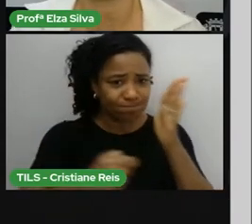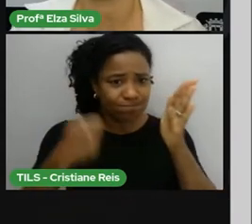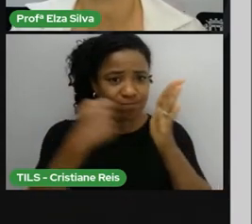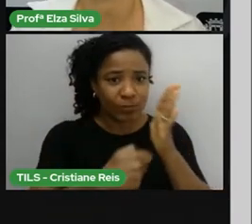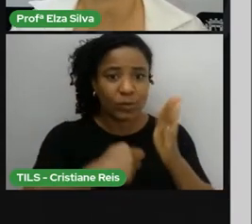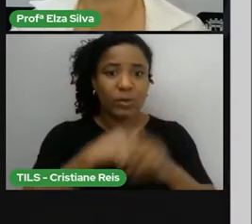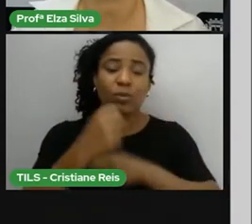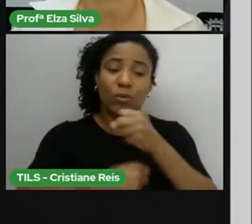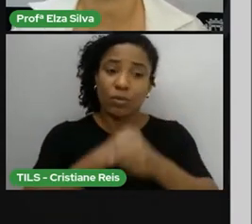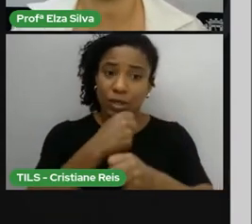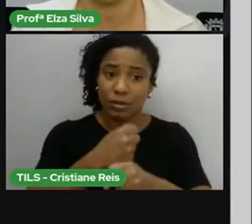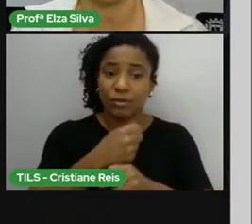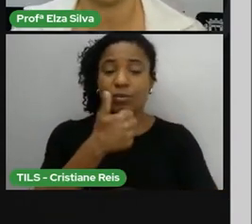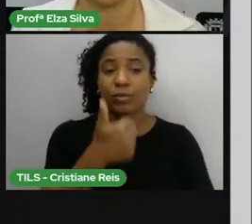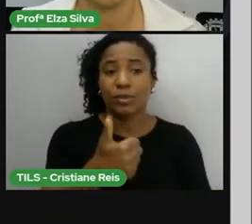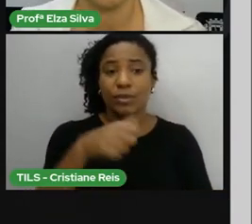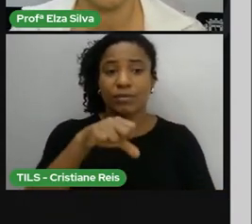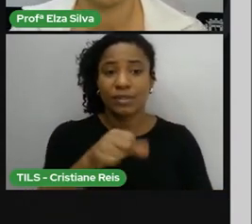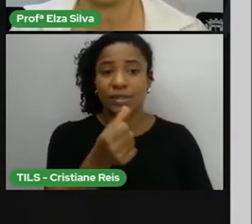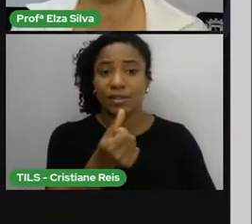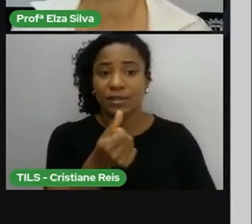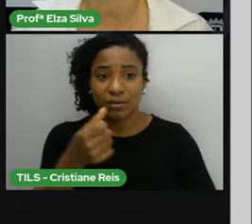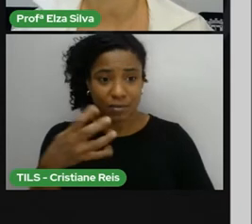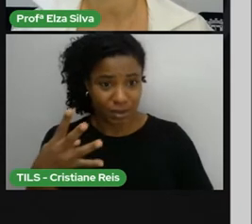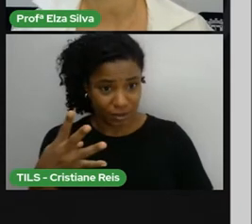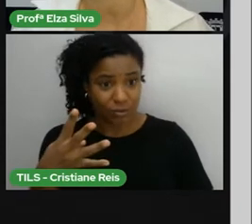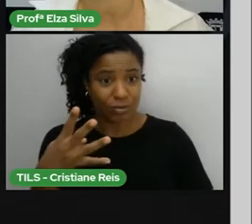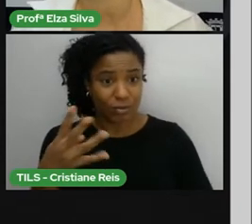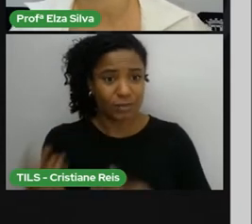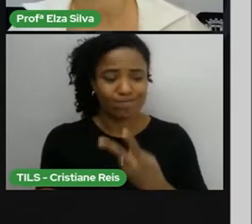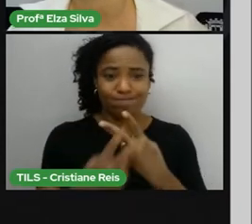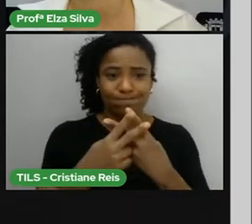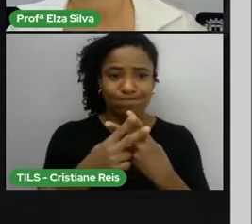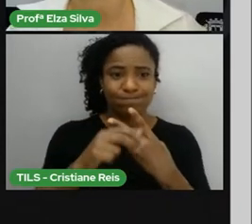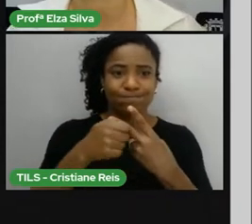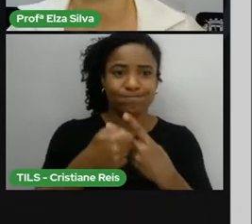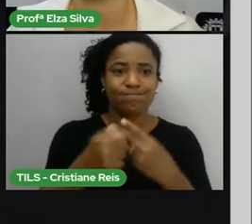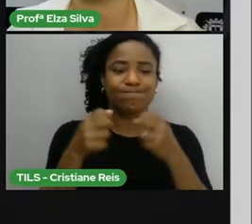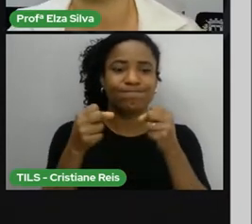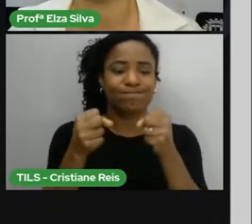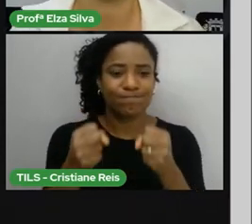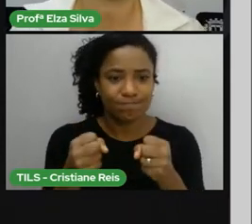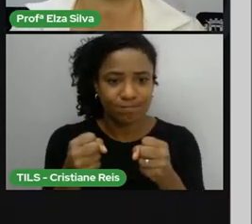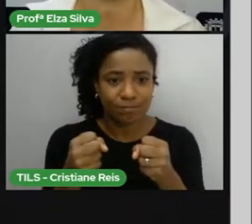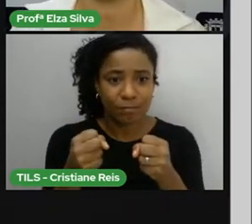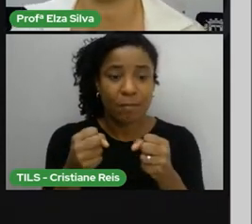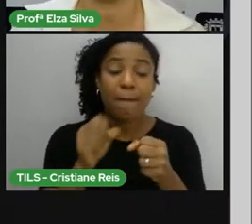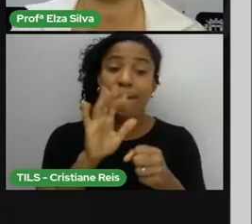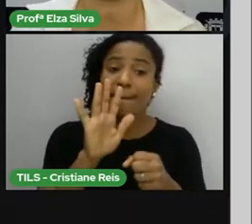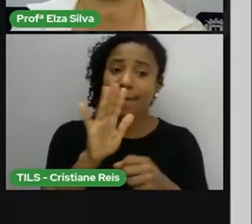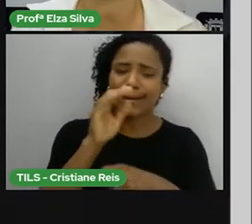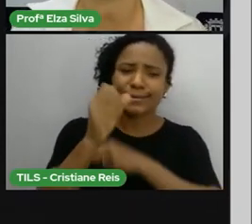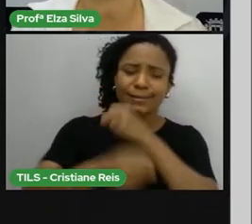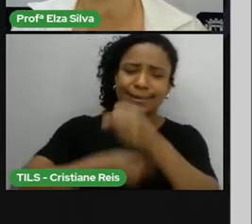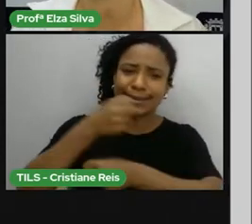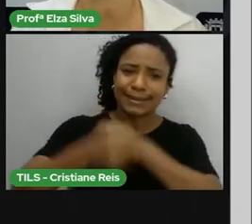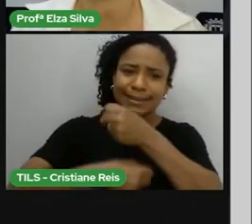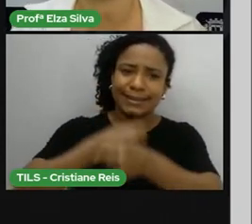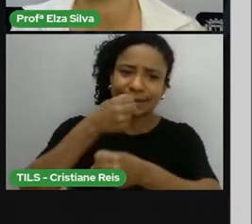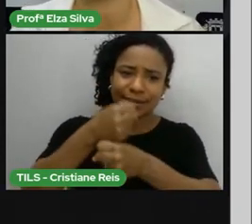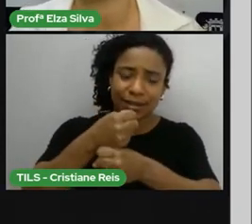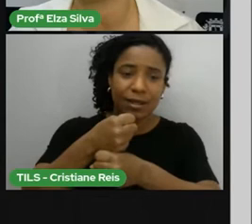1964. Mas ele foi libertado em 1990, depois de uma grande pressão